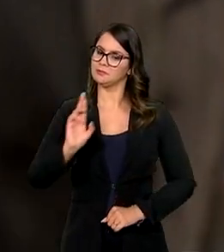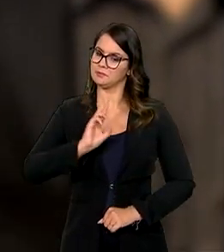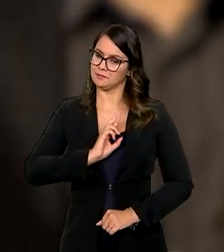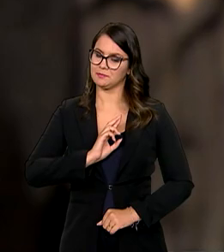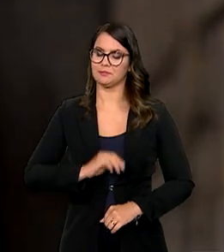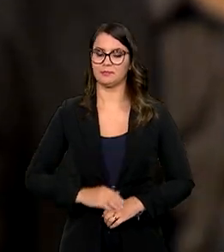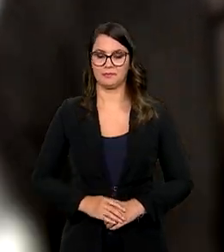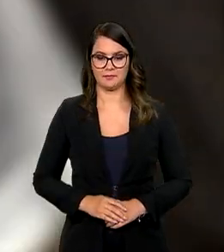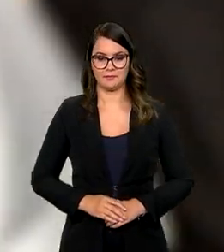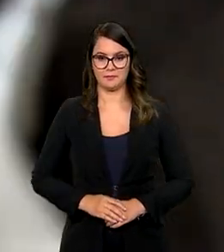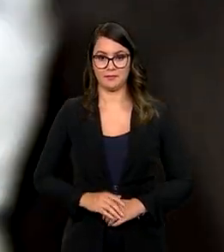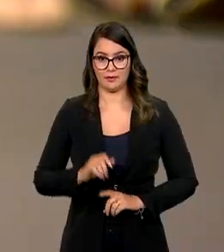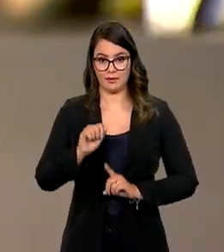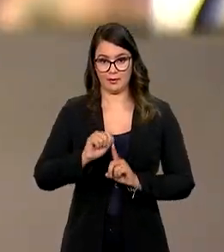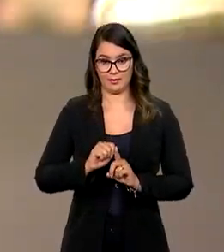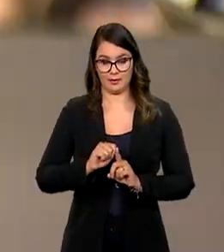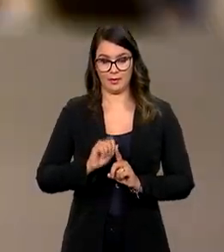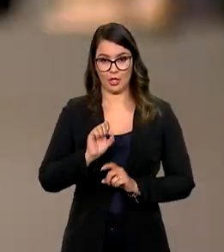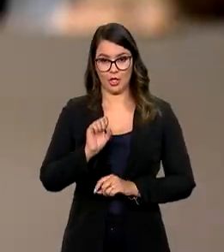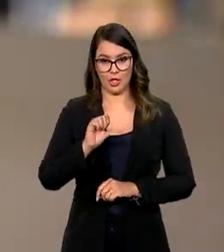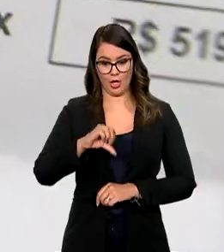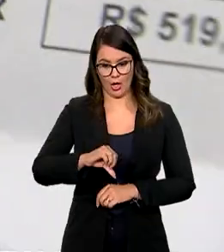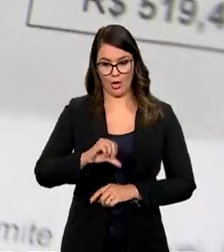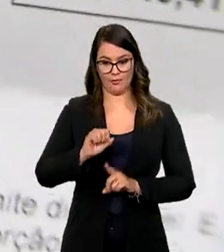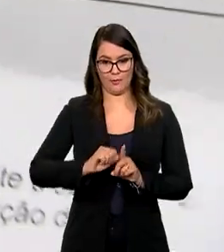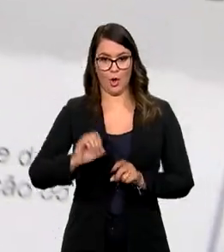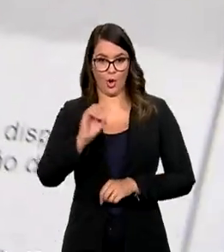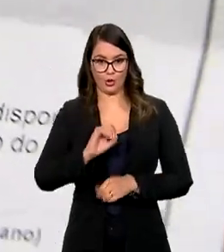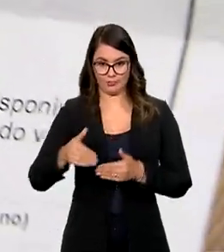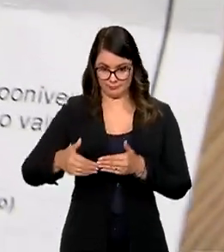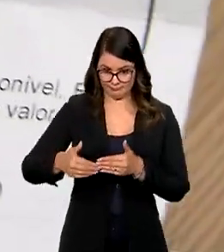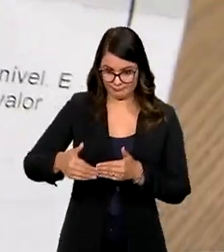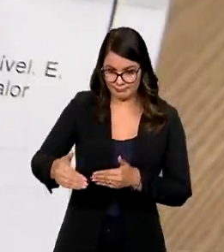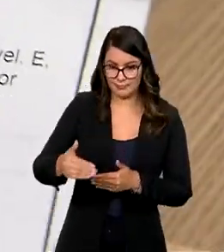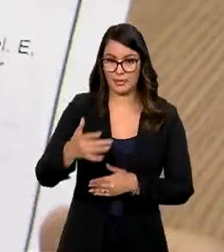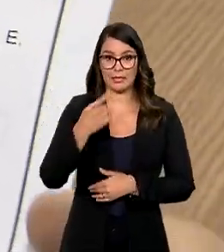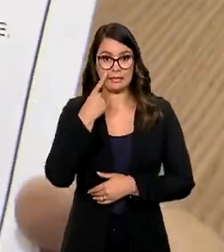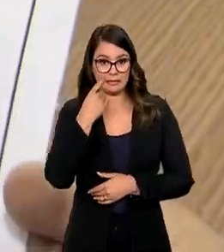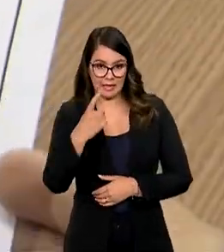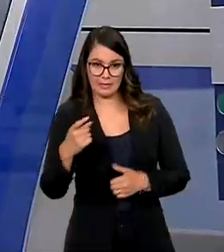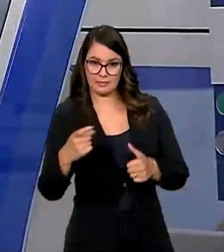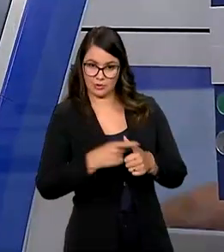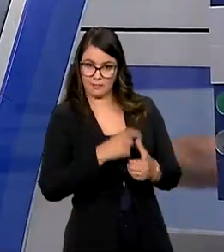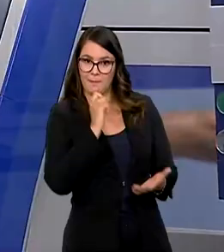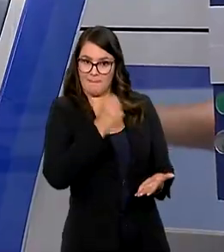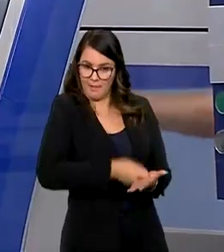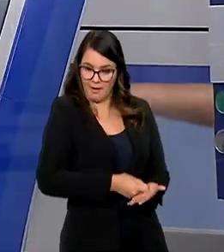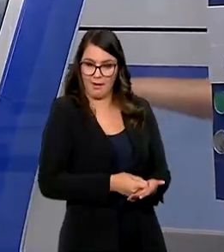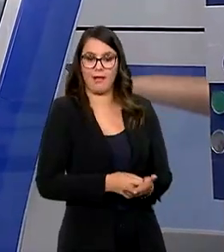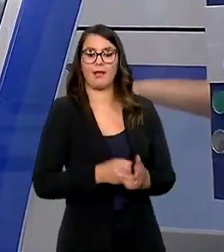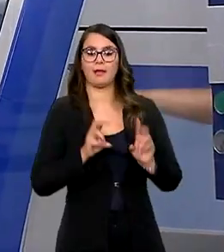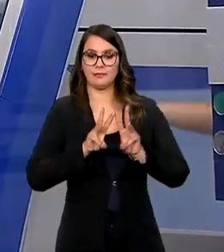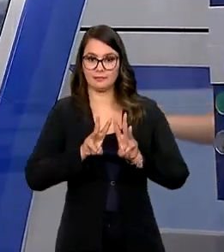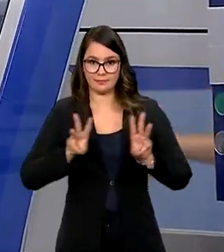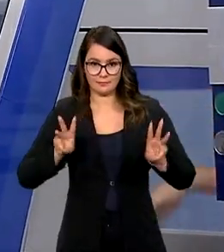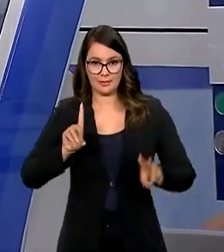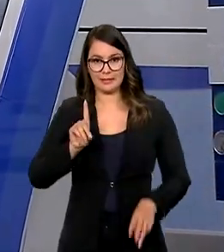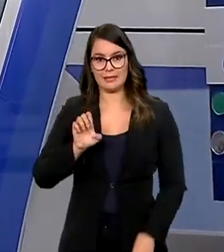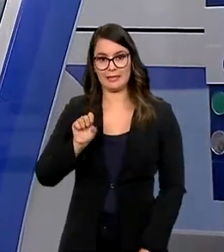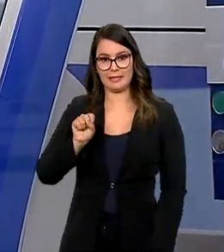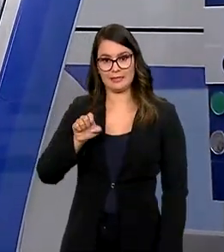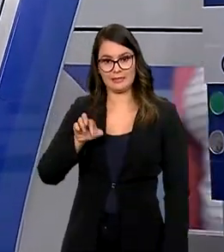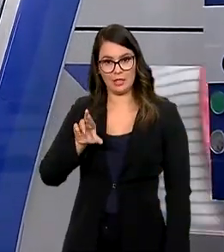A partir de 9 de outubro, as pessoas interessadas em quitar as dívidas vão poder acessar a plataforma desenrola